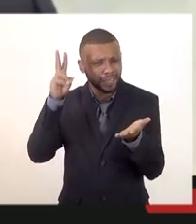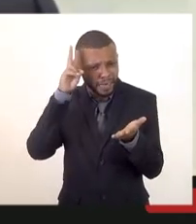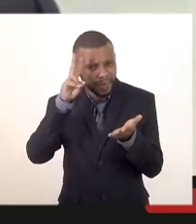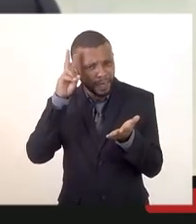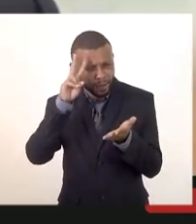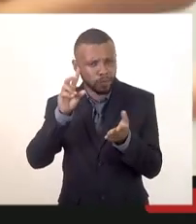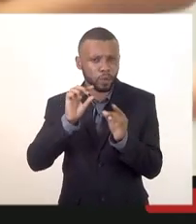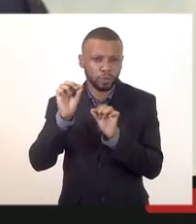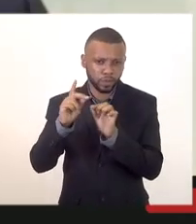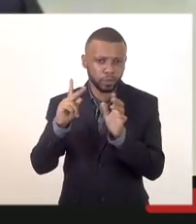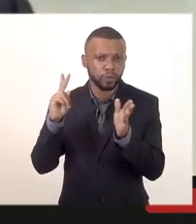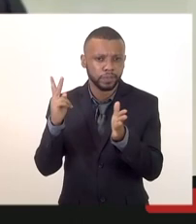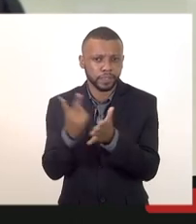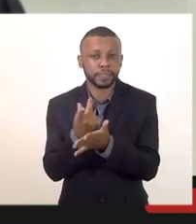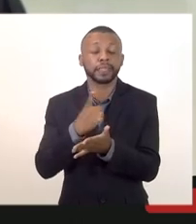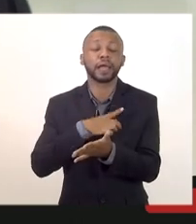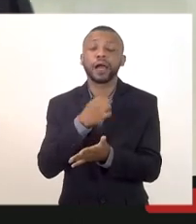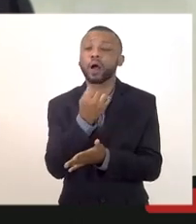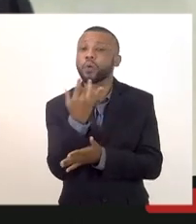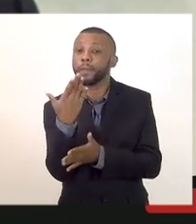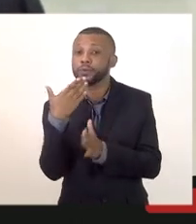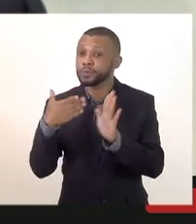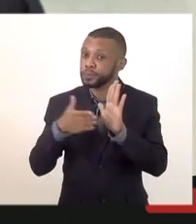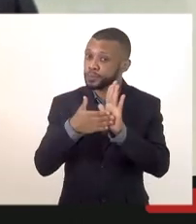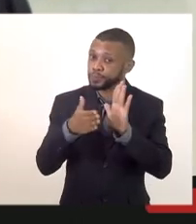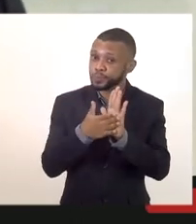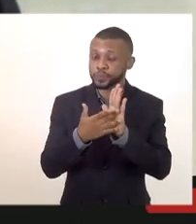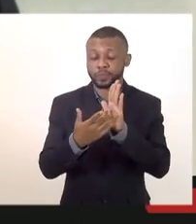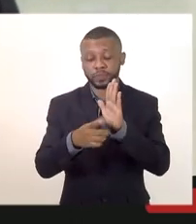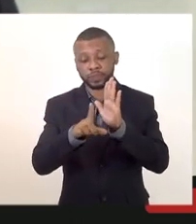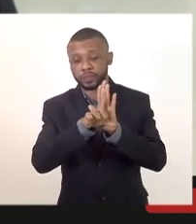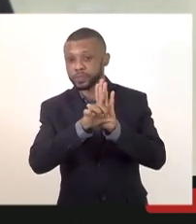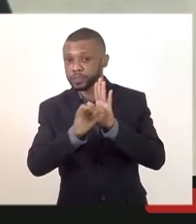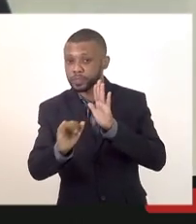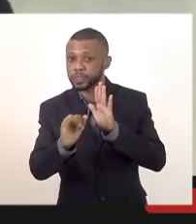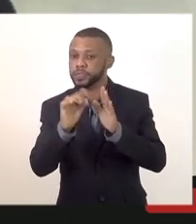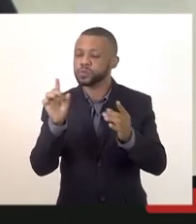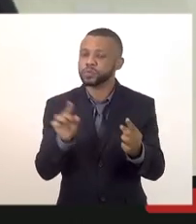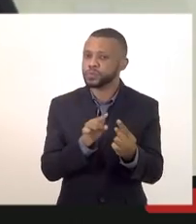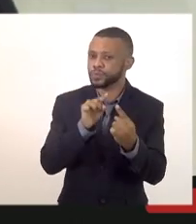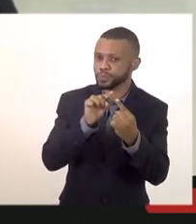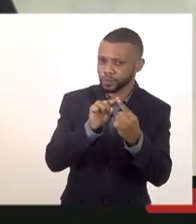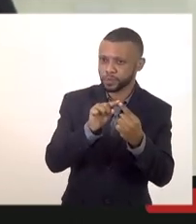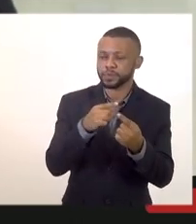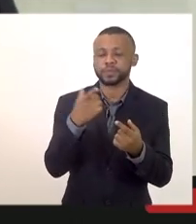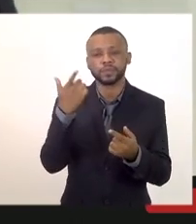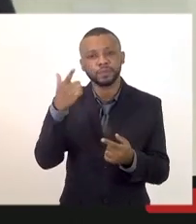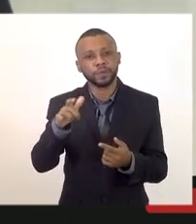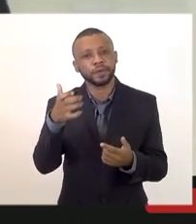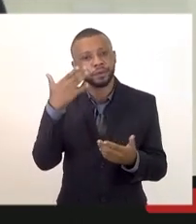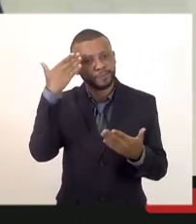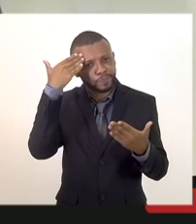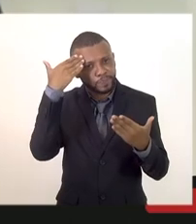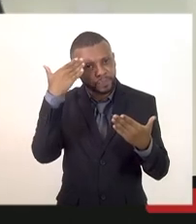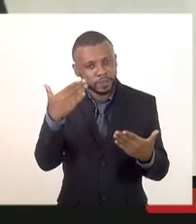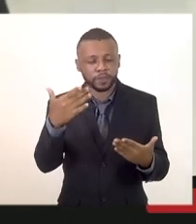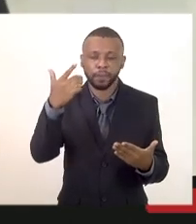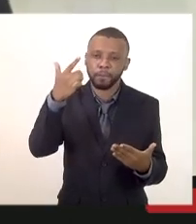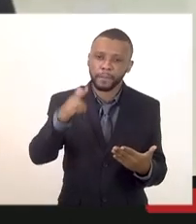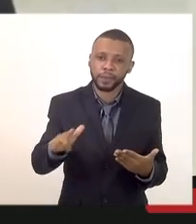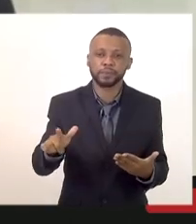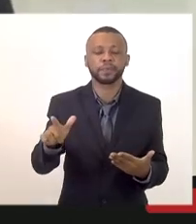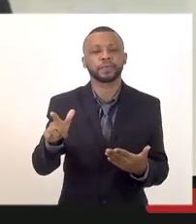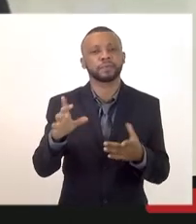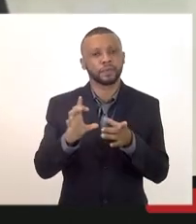em si existem algumas proposições legislativas nesse sentido no mais quero agradecer a vossa excelência mais uma vez pela